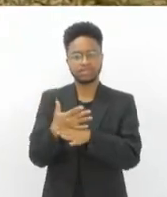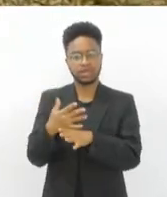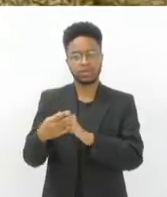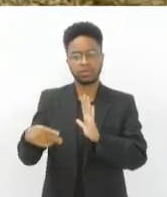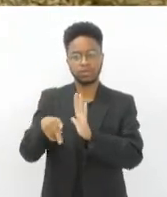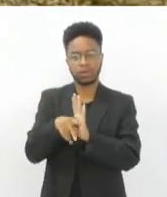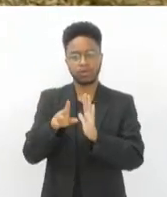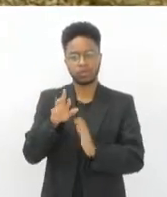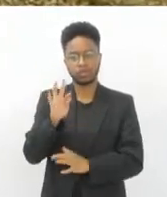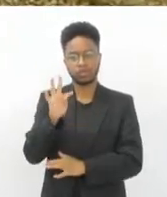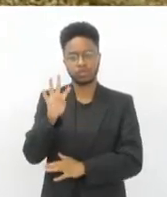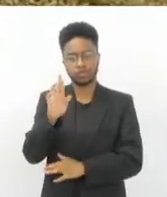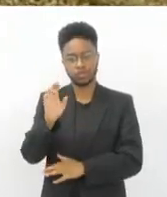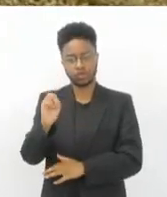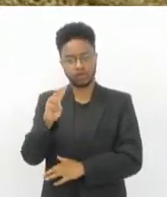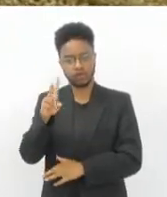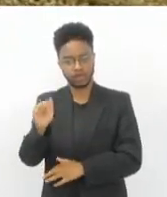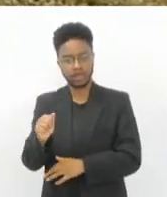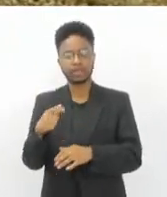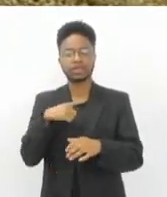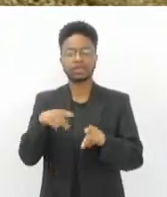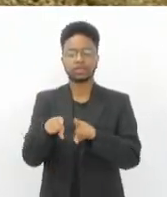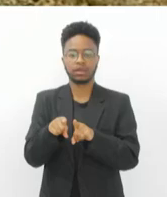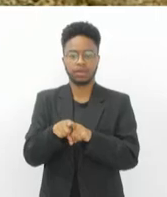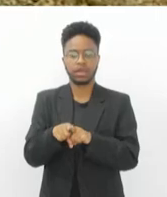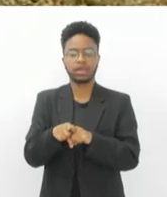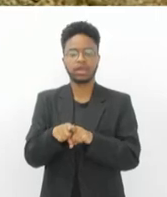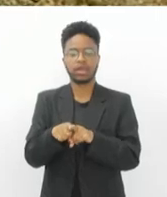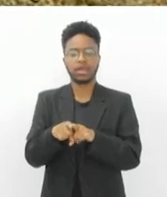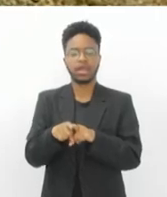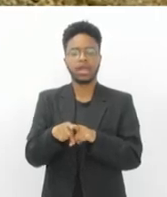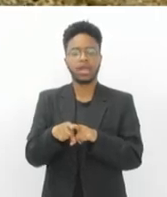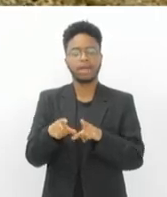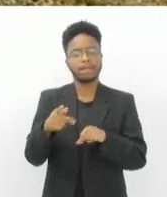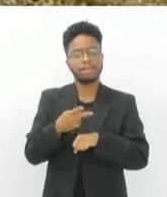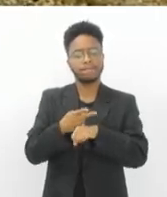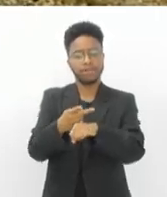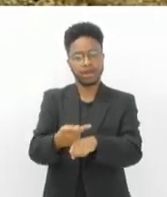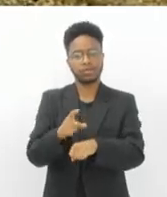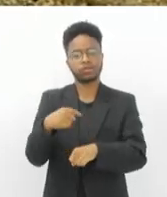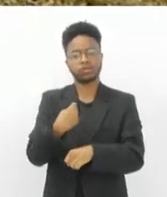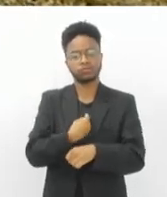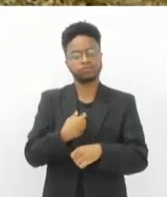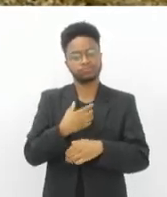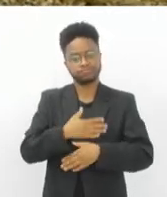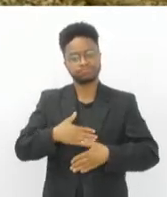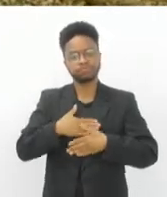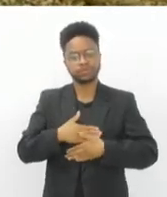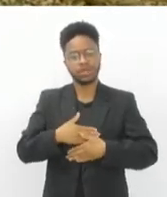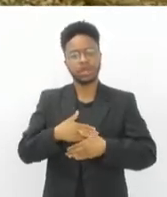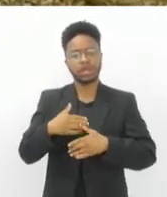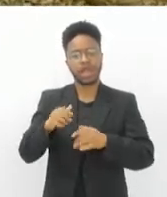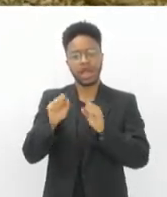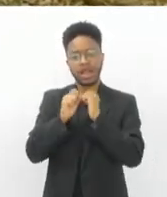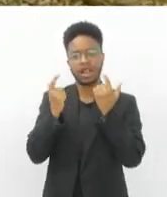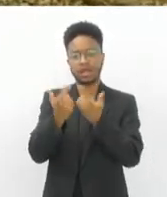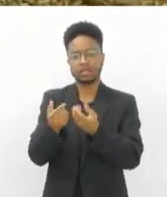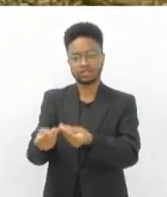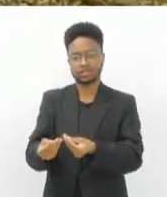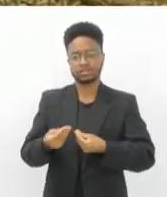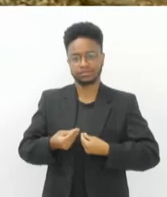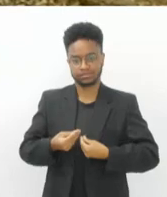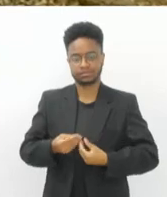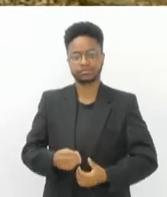Trova. Nós temos um título também que nos honra muito, concedido pela Assembleia Legislativa do Estado do Rio de